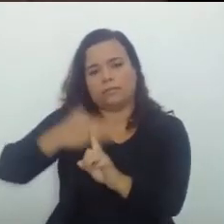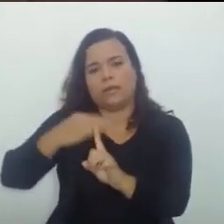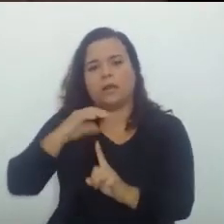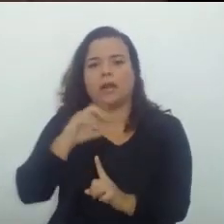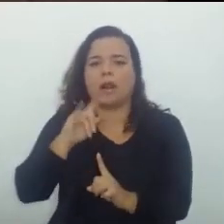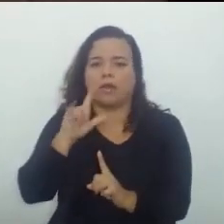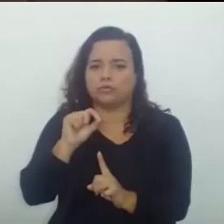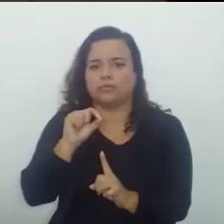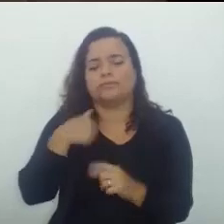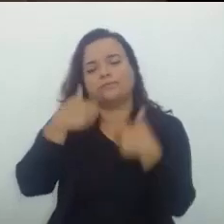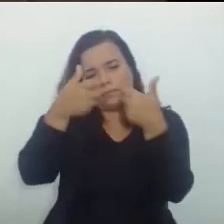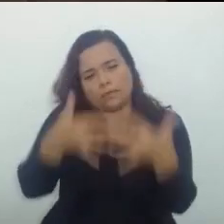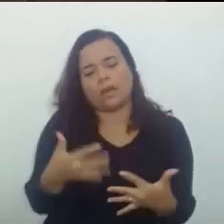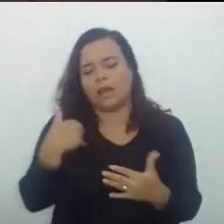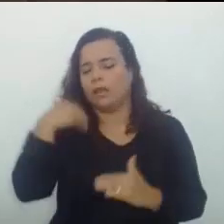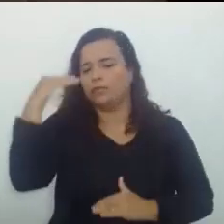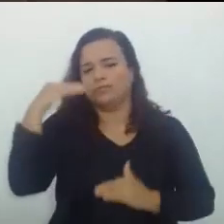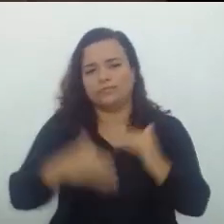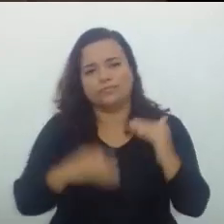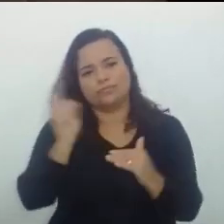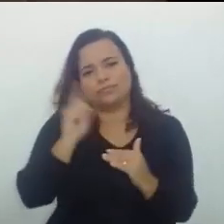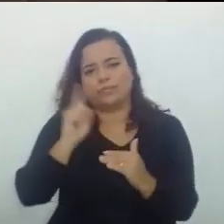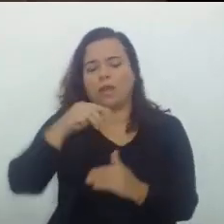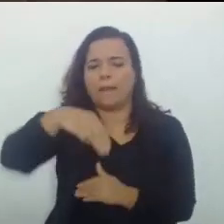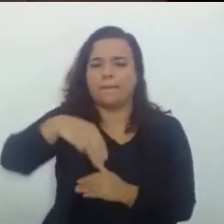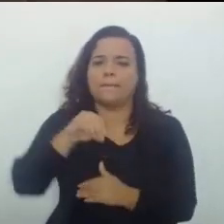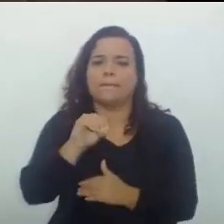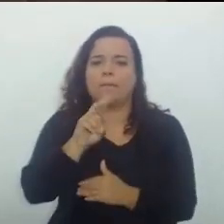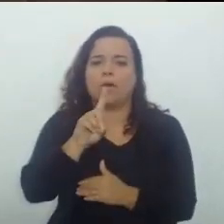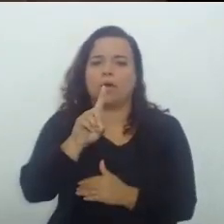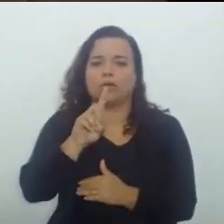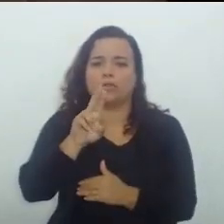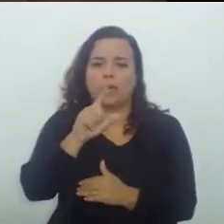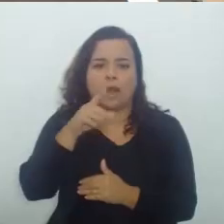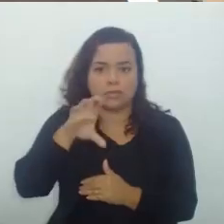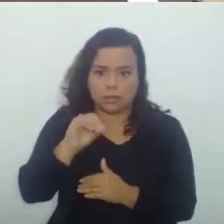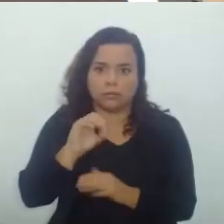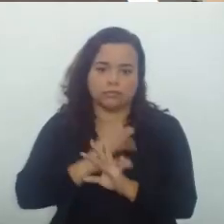não Concordo Com a modulação Dos efeitos Obrigado